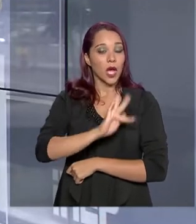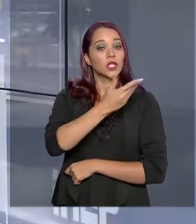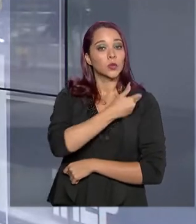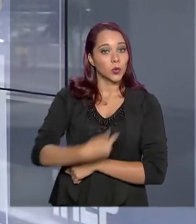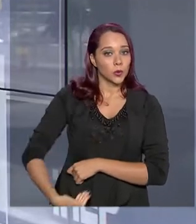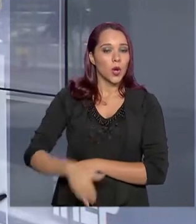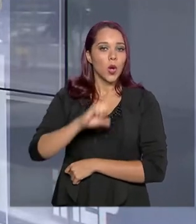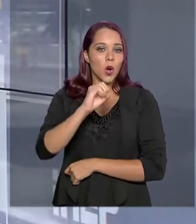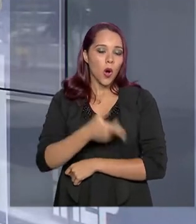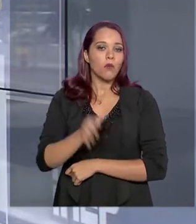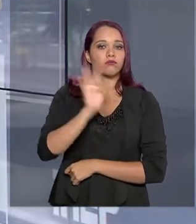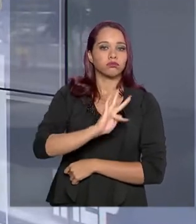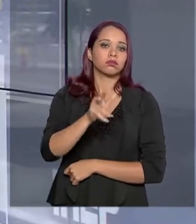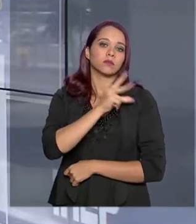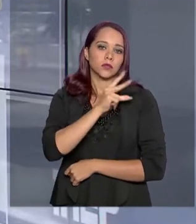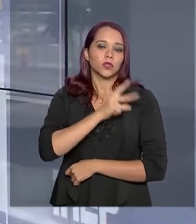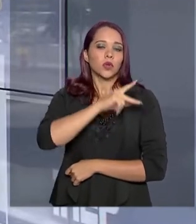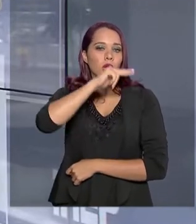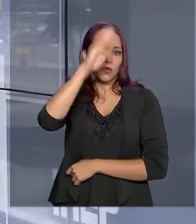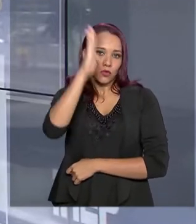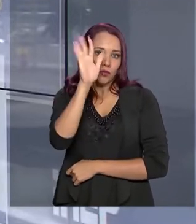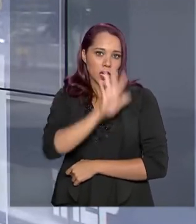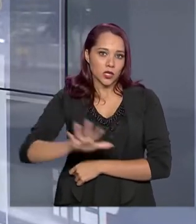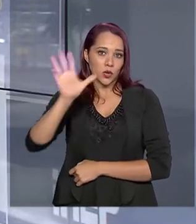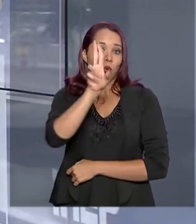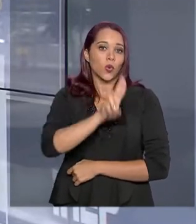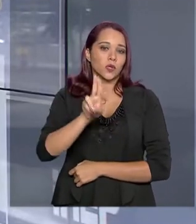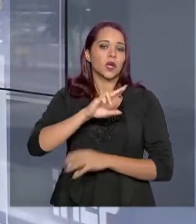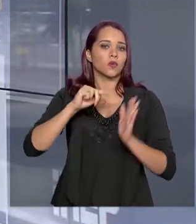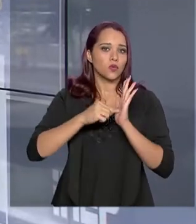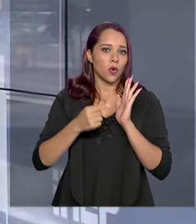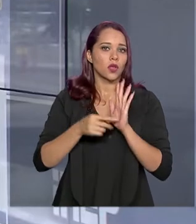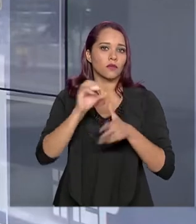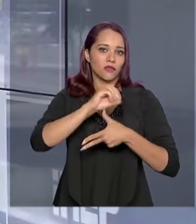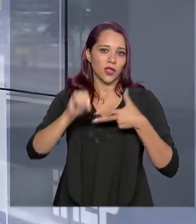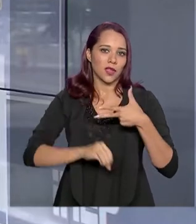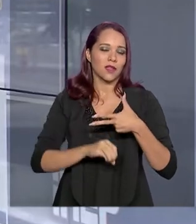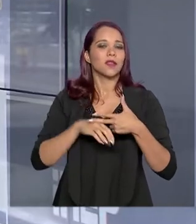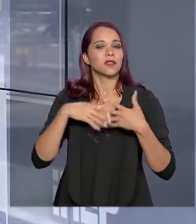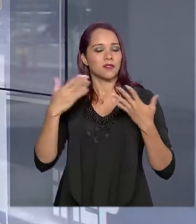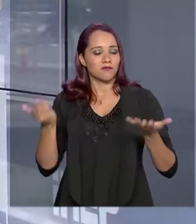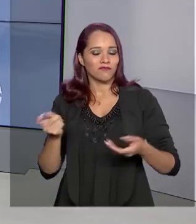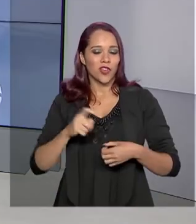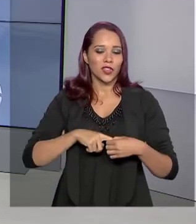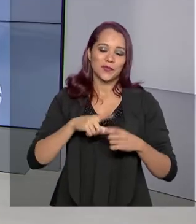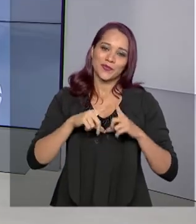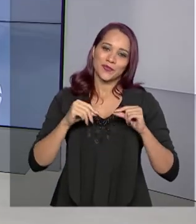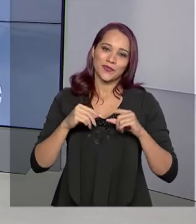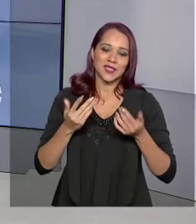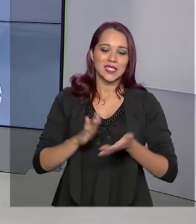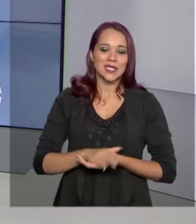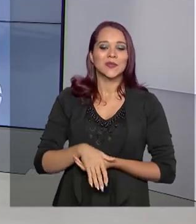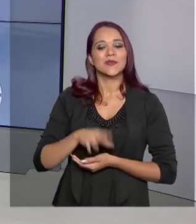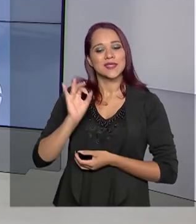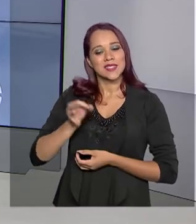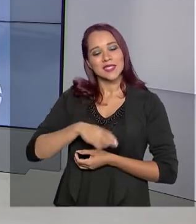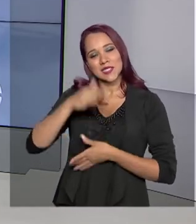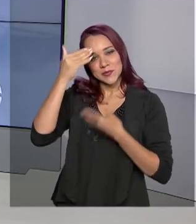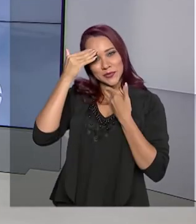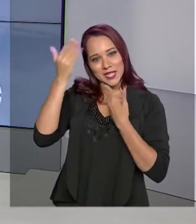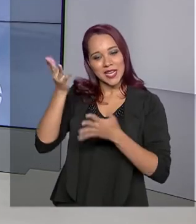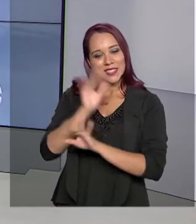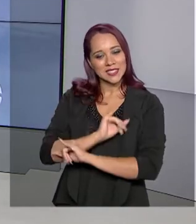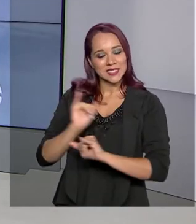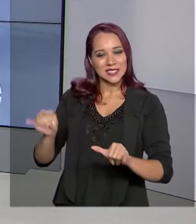federais em todo o país por meio das notas do Enem. Roberto, voltamos com você. Tá certo, Luana. Muito obrigado pelas